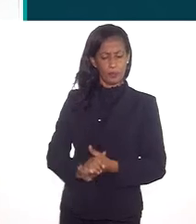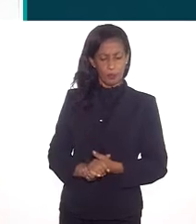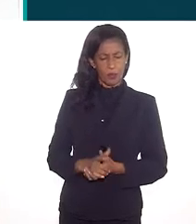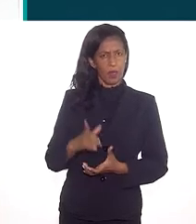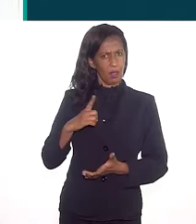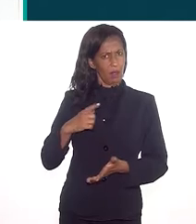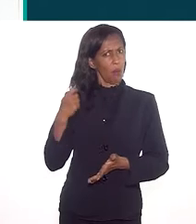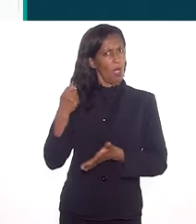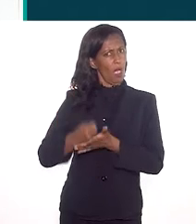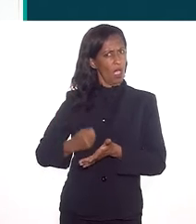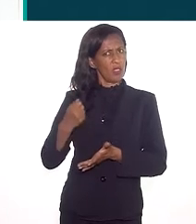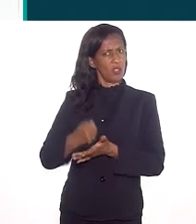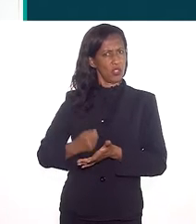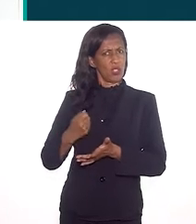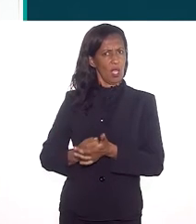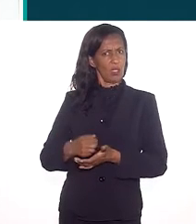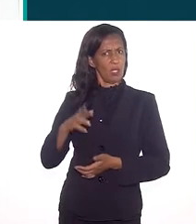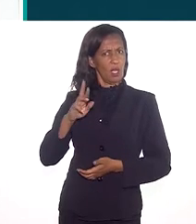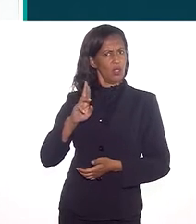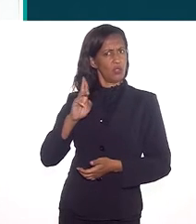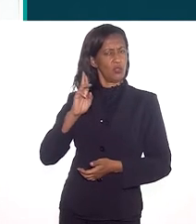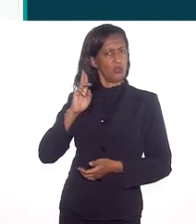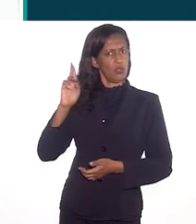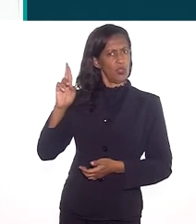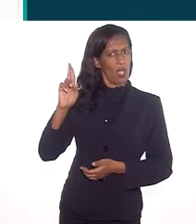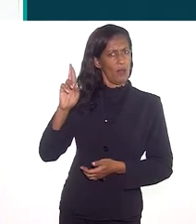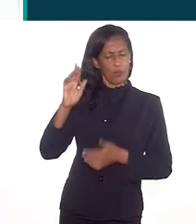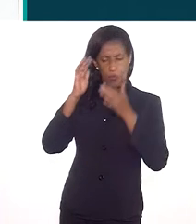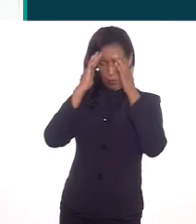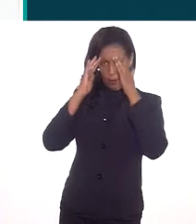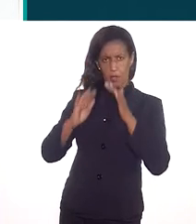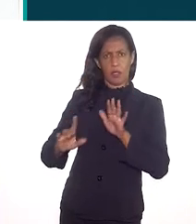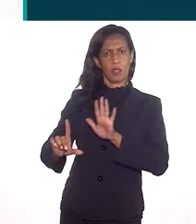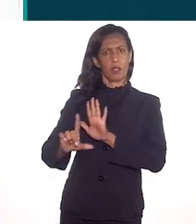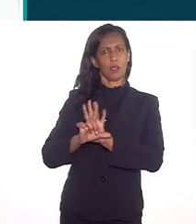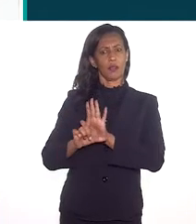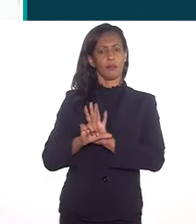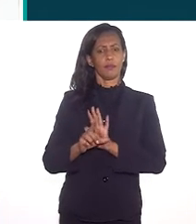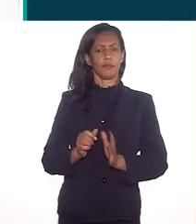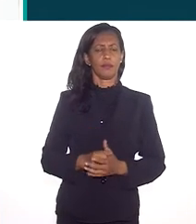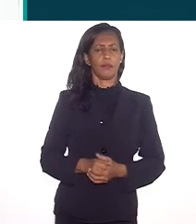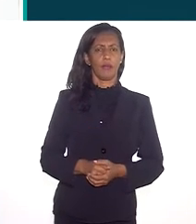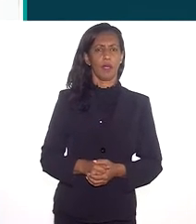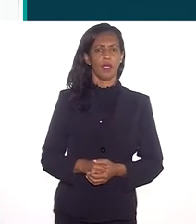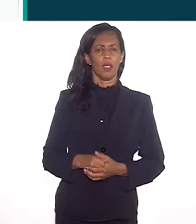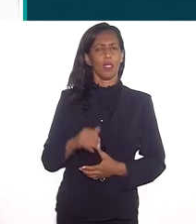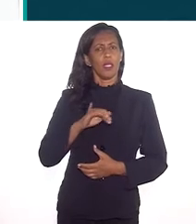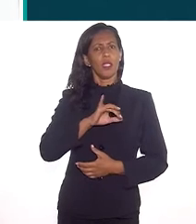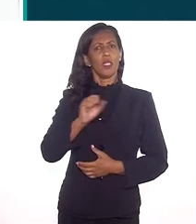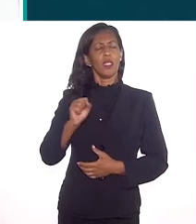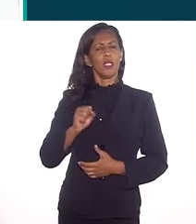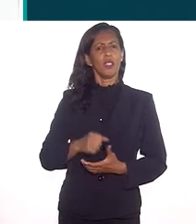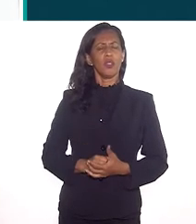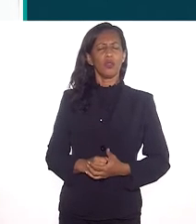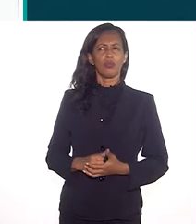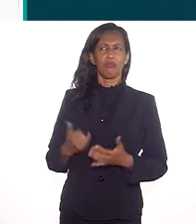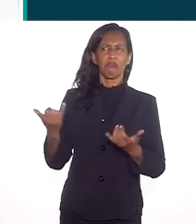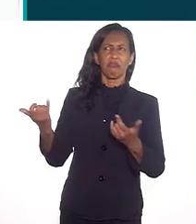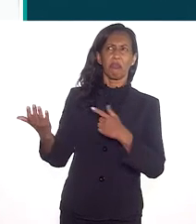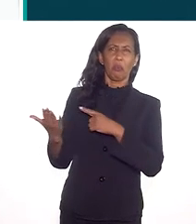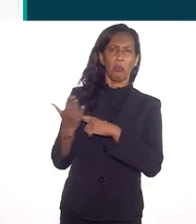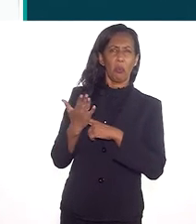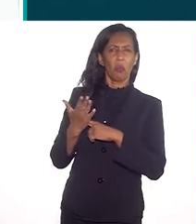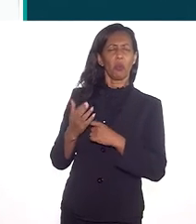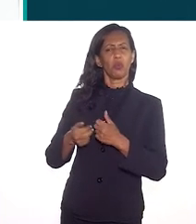houve muita resistência dos patrões de querer cumprir essa lei. E isso nos diz